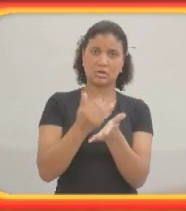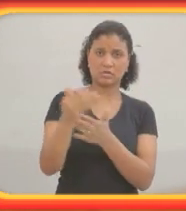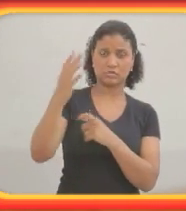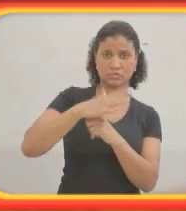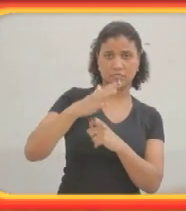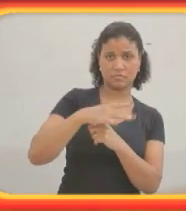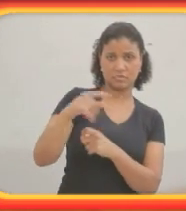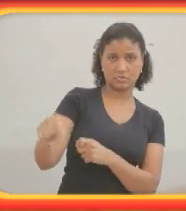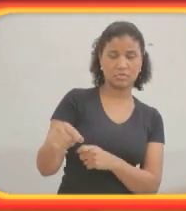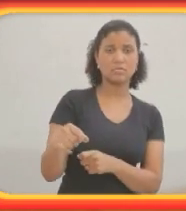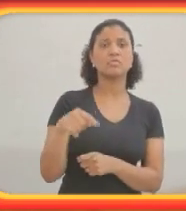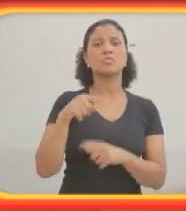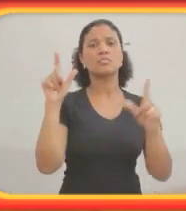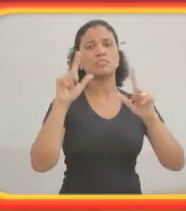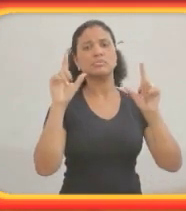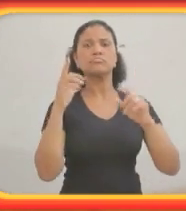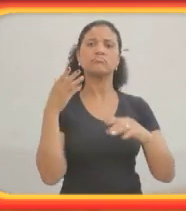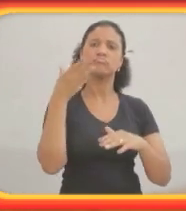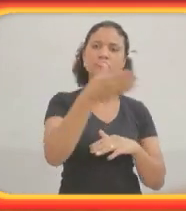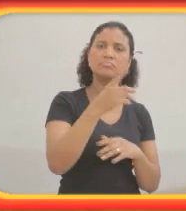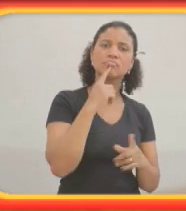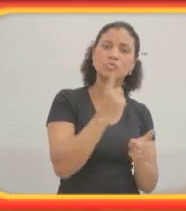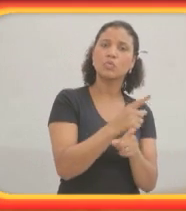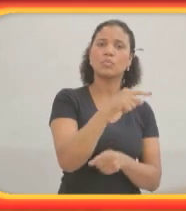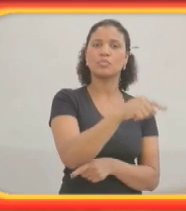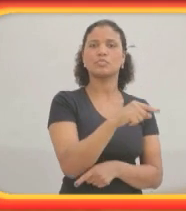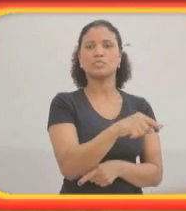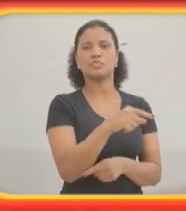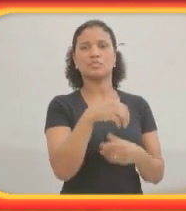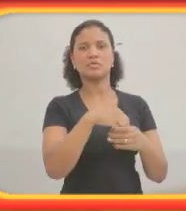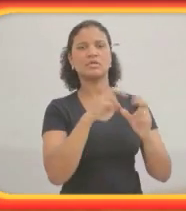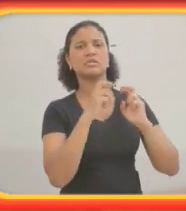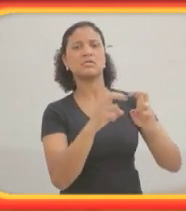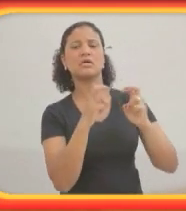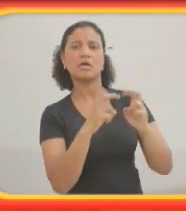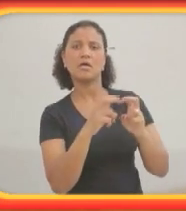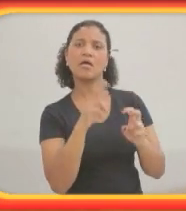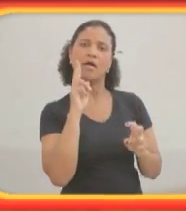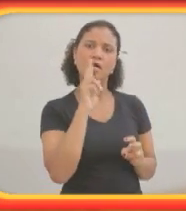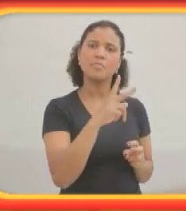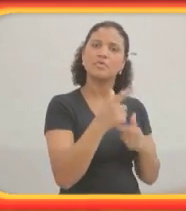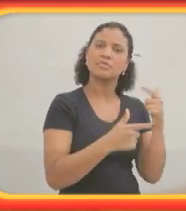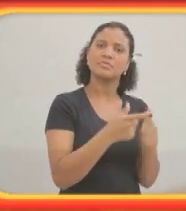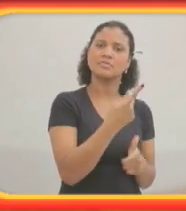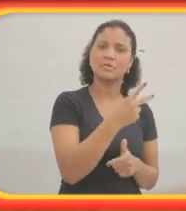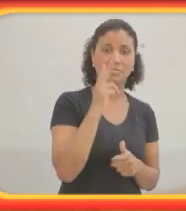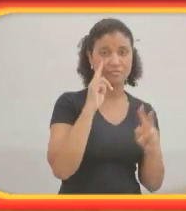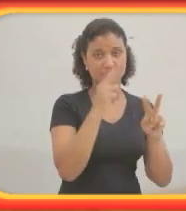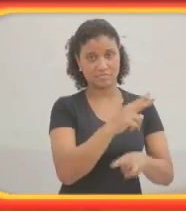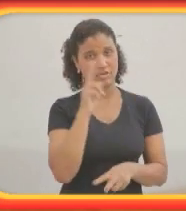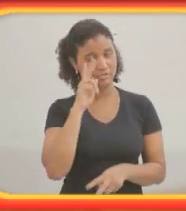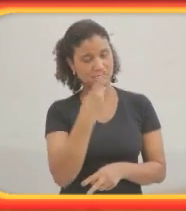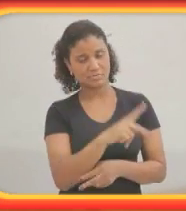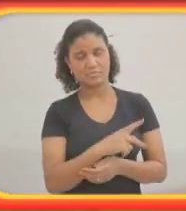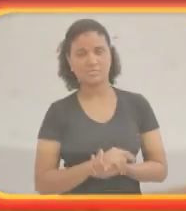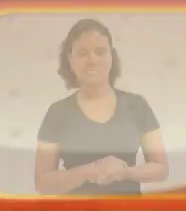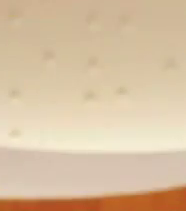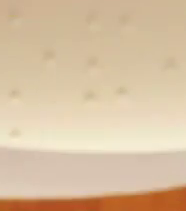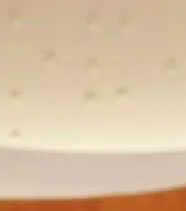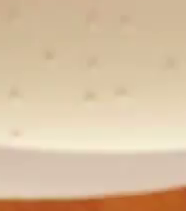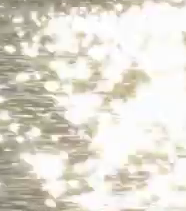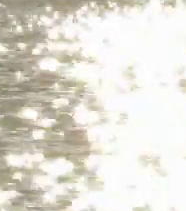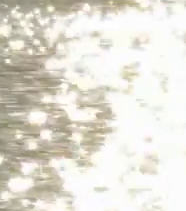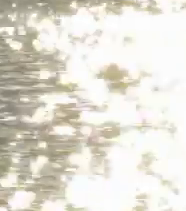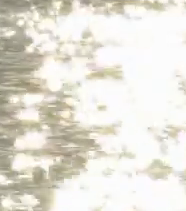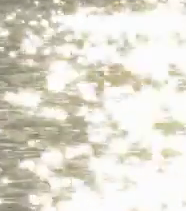Frankfurt, o programa especial encontrou com ele em uma estação de trem e o acompanhou até o seu trabalho. Vamos conhecer a história do Peter?